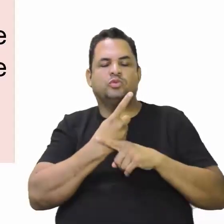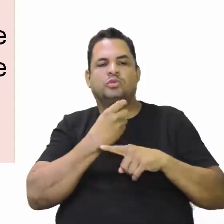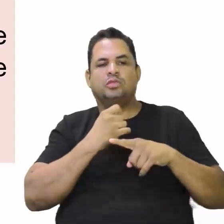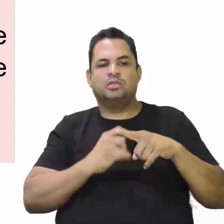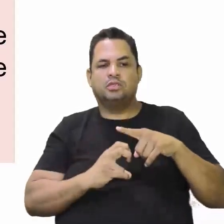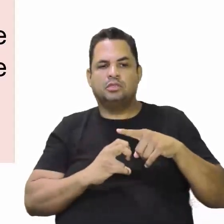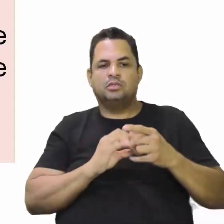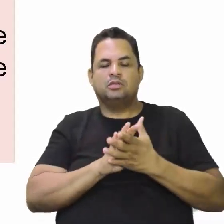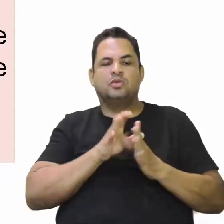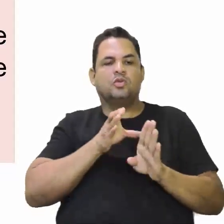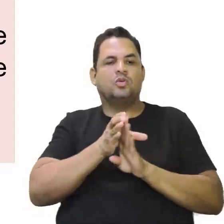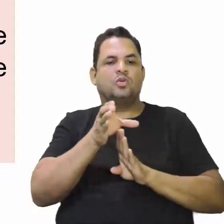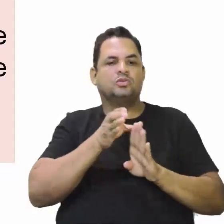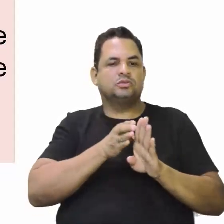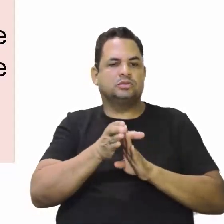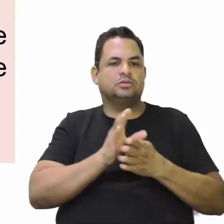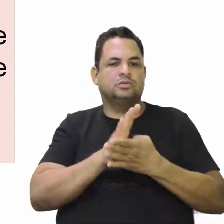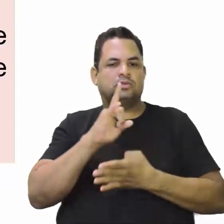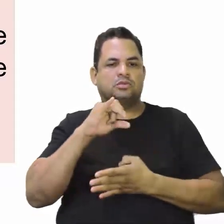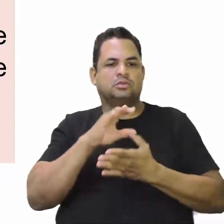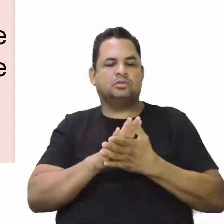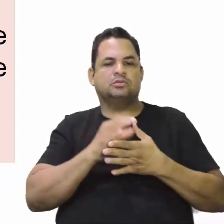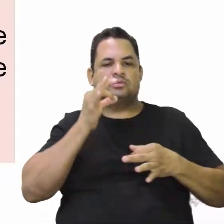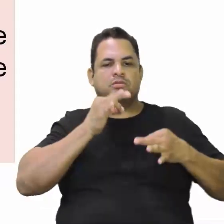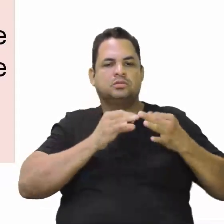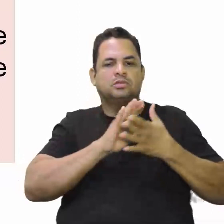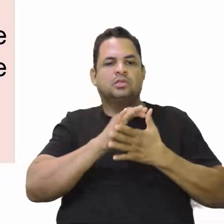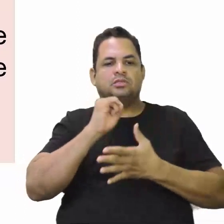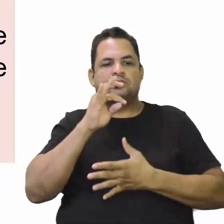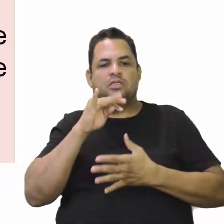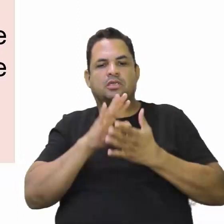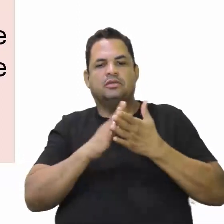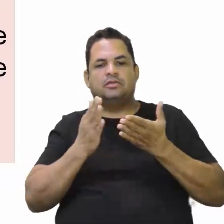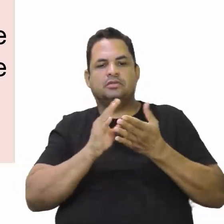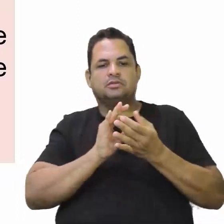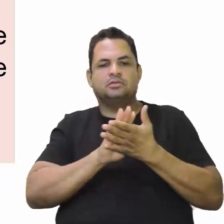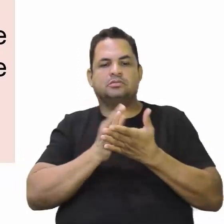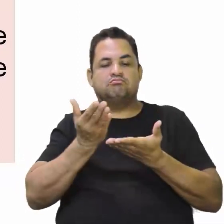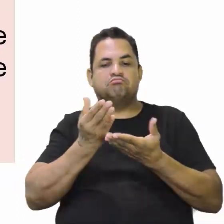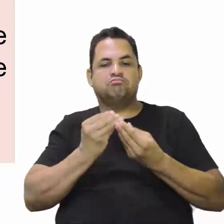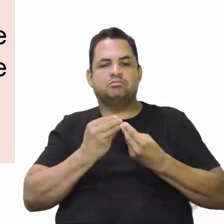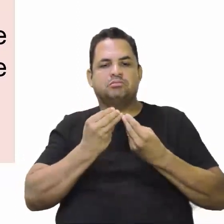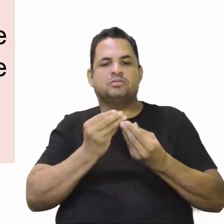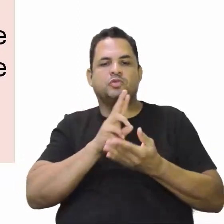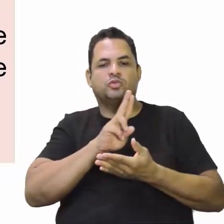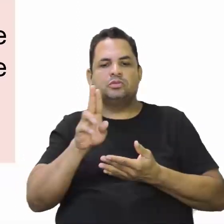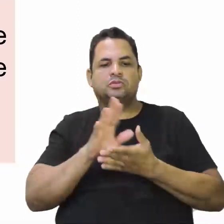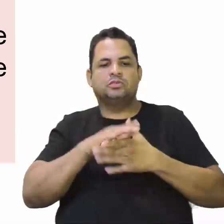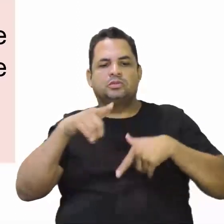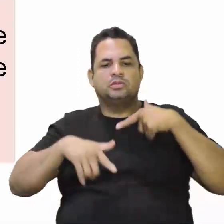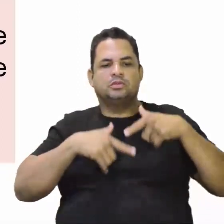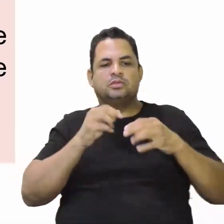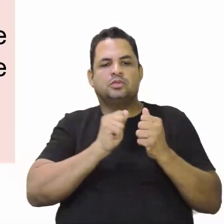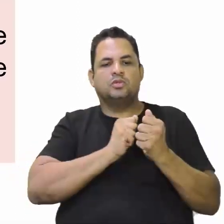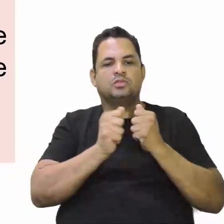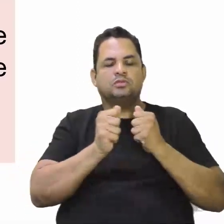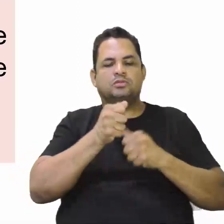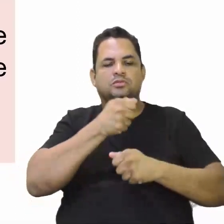falei para vocês ainda agora, nomeava funcionários e regulamentava a administração das colônias.